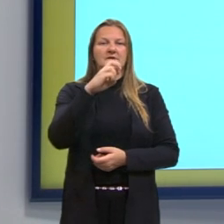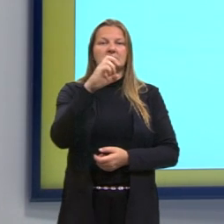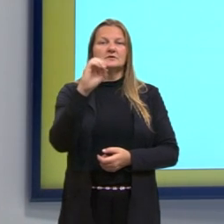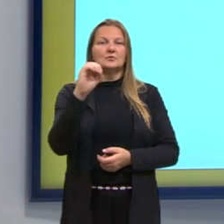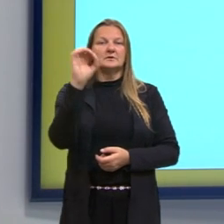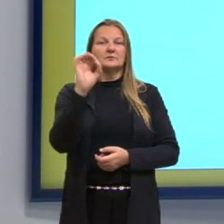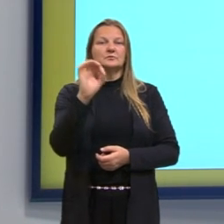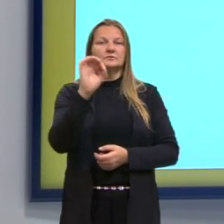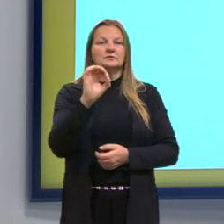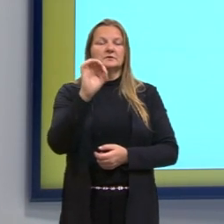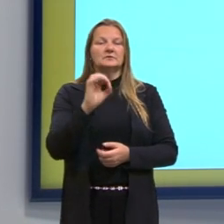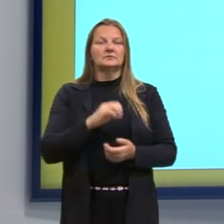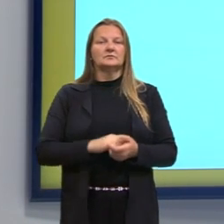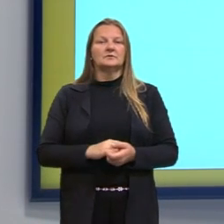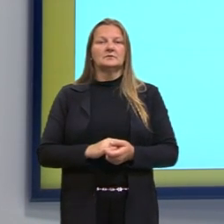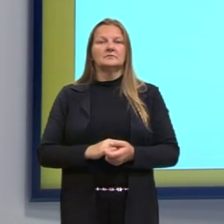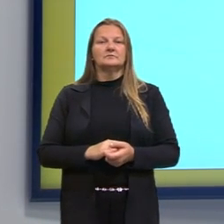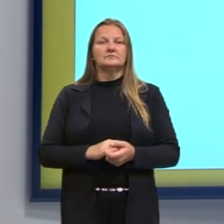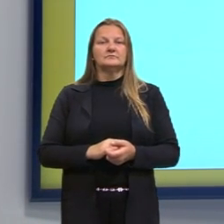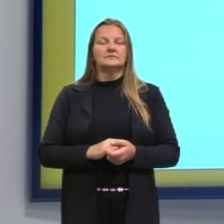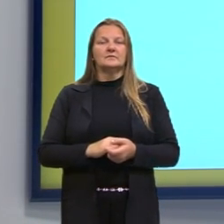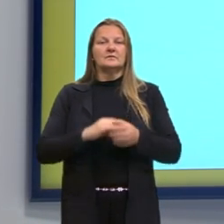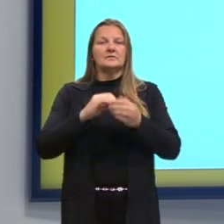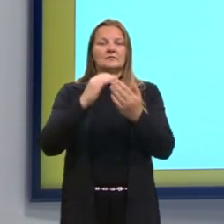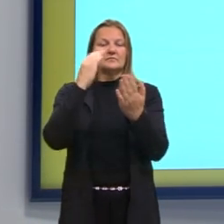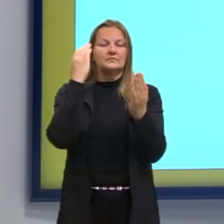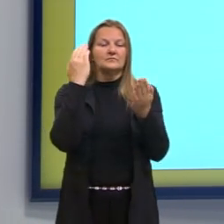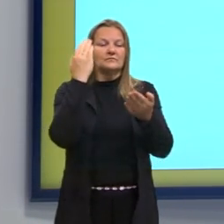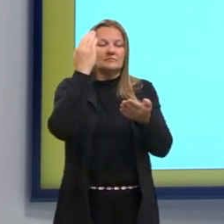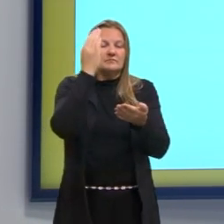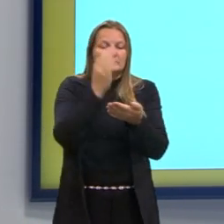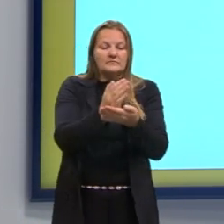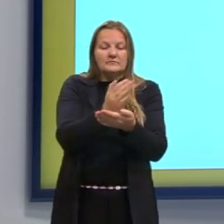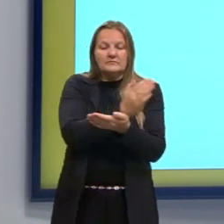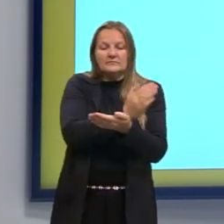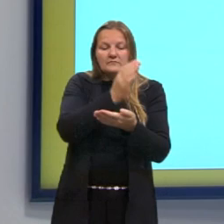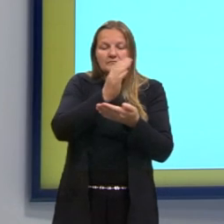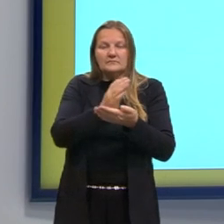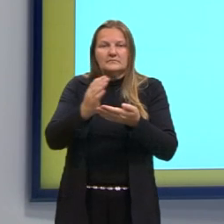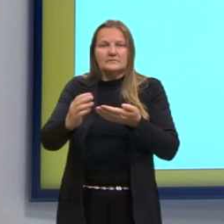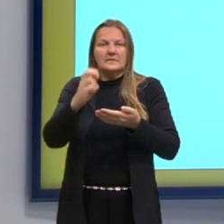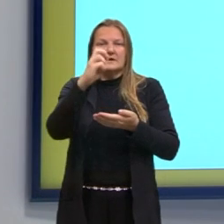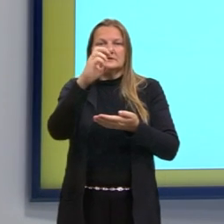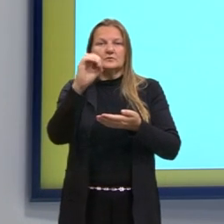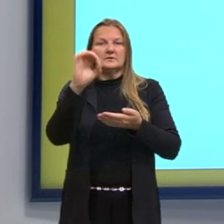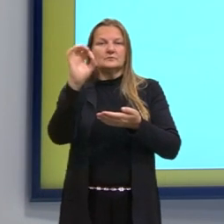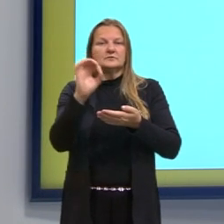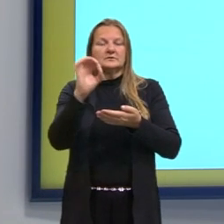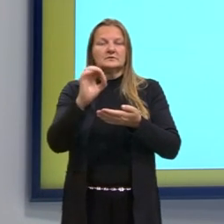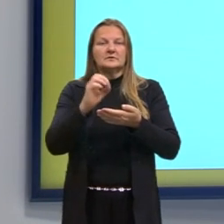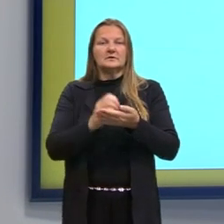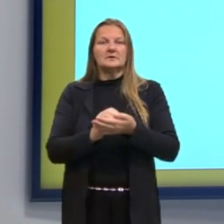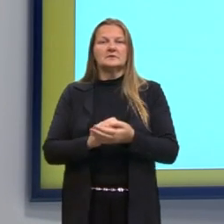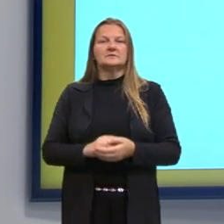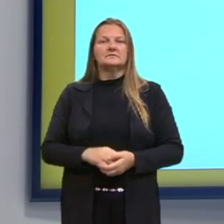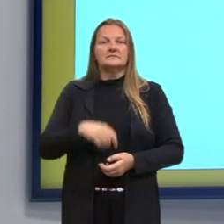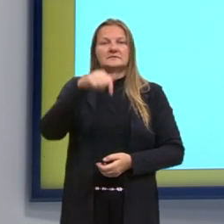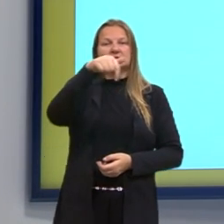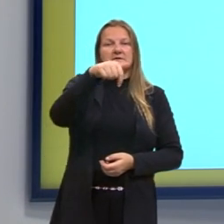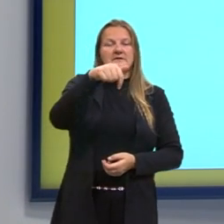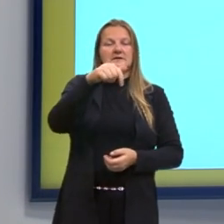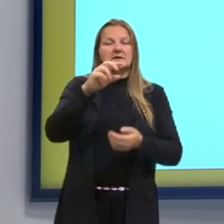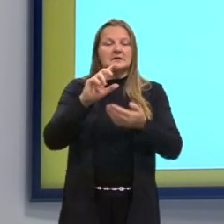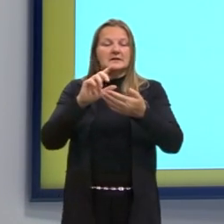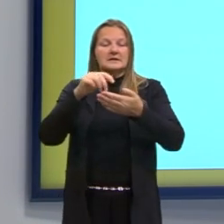metade, o valor que vai passar a ser, então, seria de 5 reais para 7